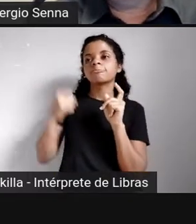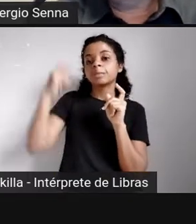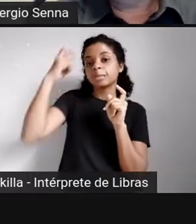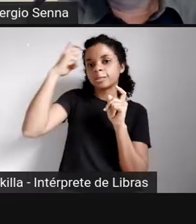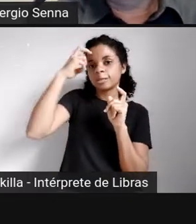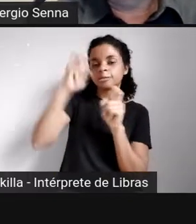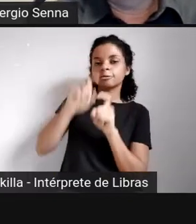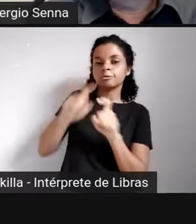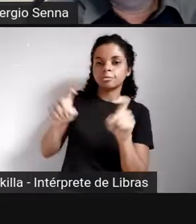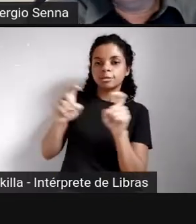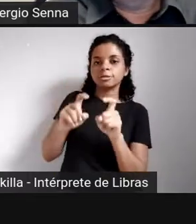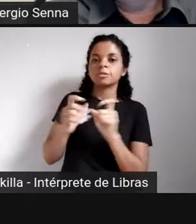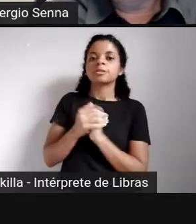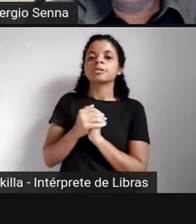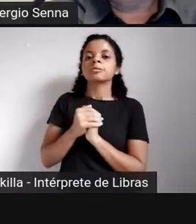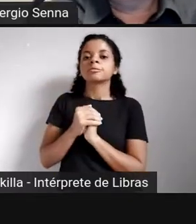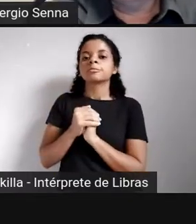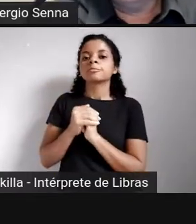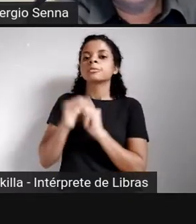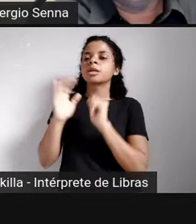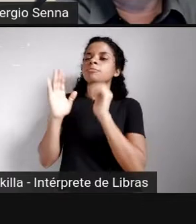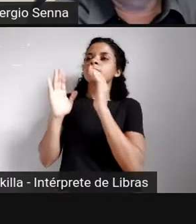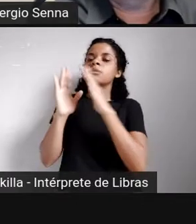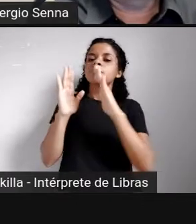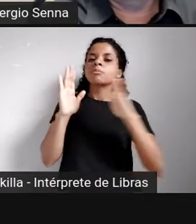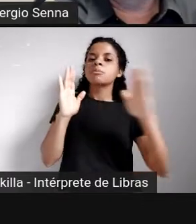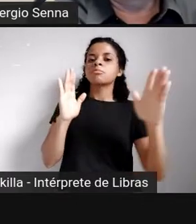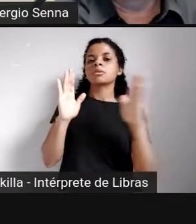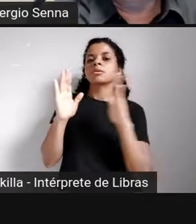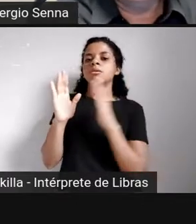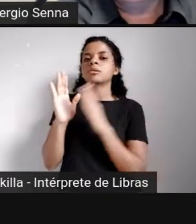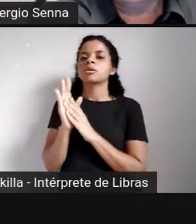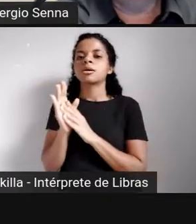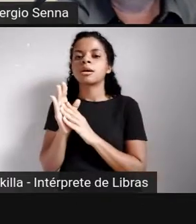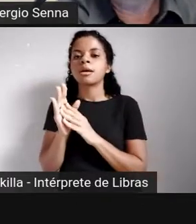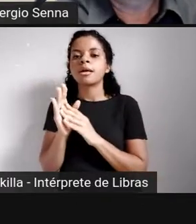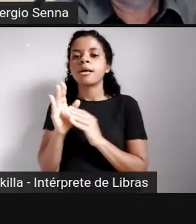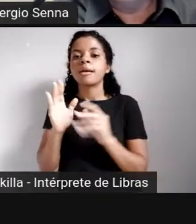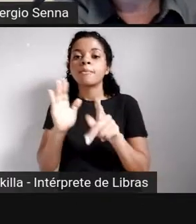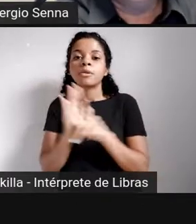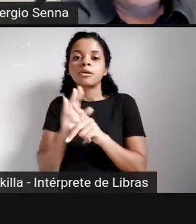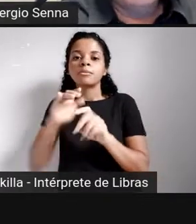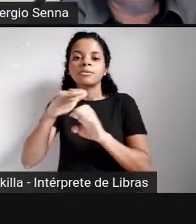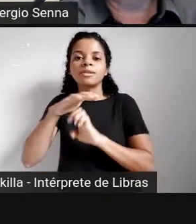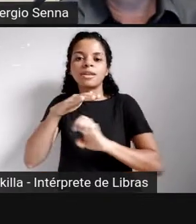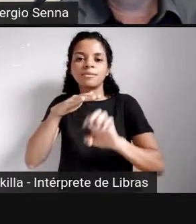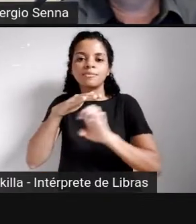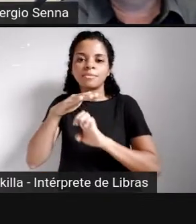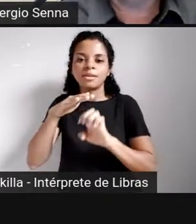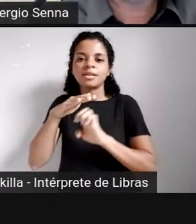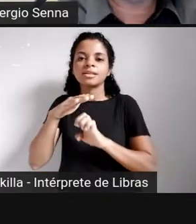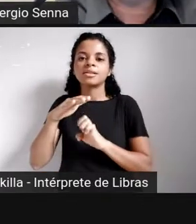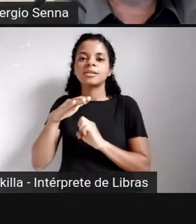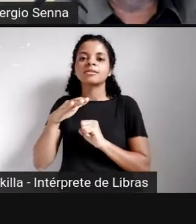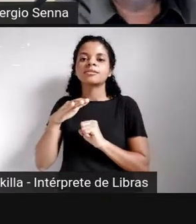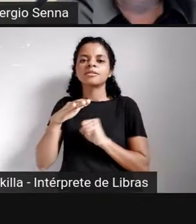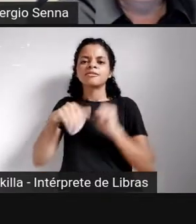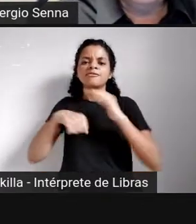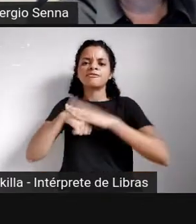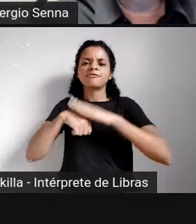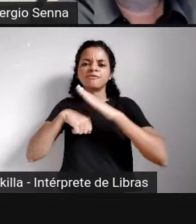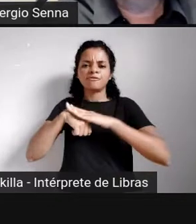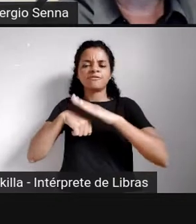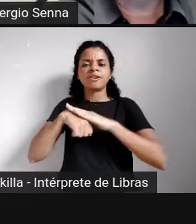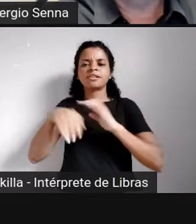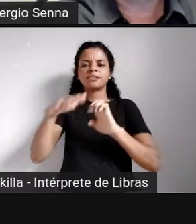concatena bibliotecas. No fundo, ele não sabe, ele acredita que aquela biblioteca da empresa X faz aquilo que a empresa está dizendo, ou só faz